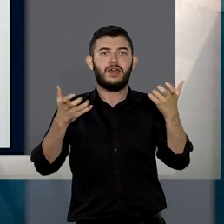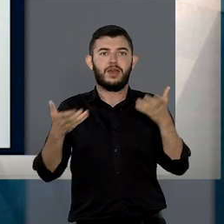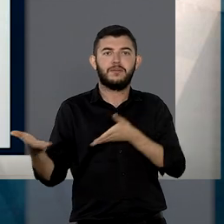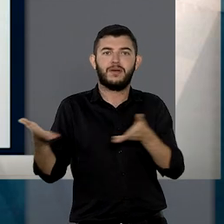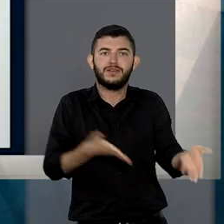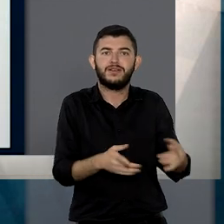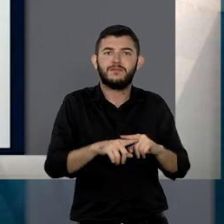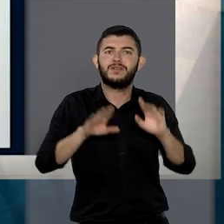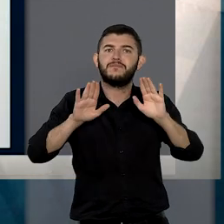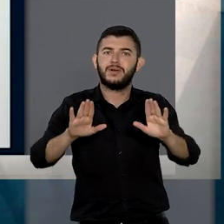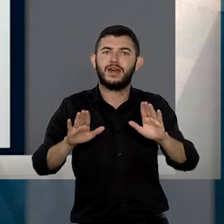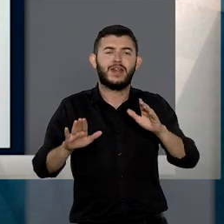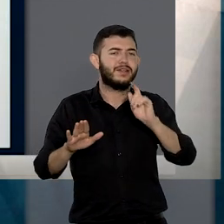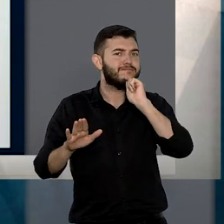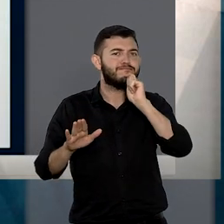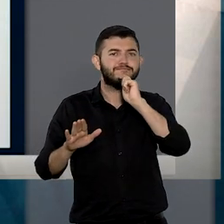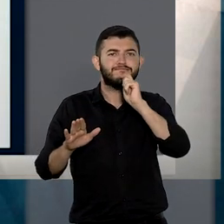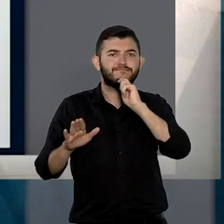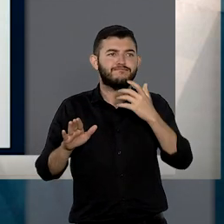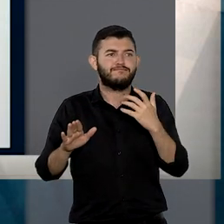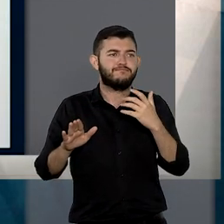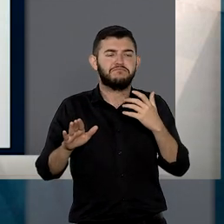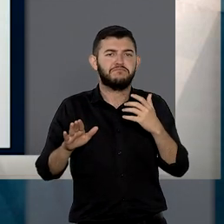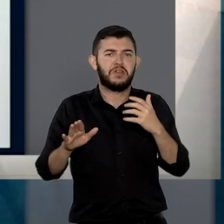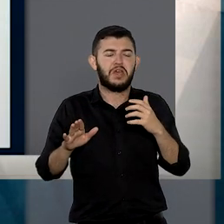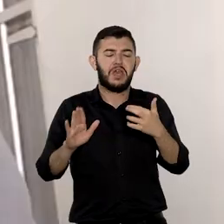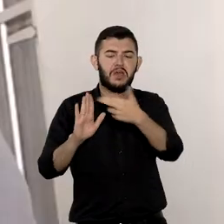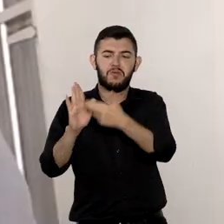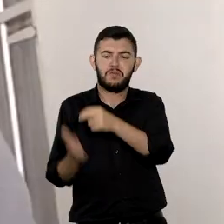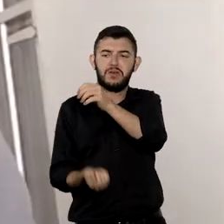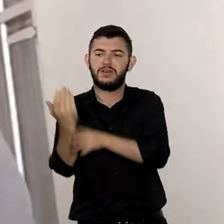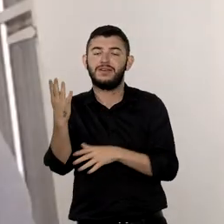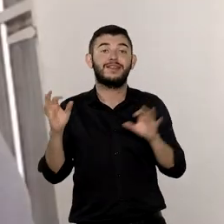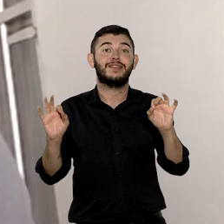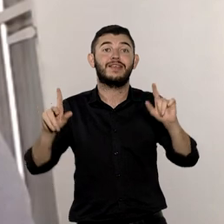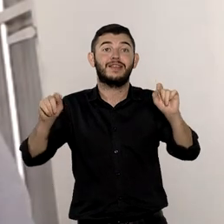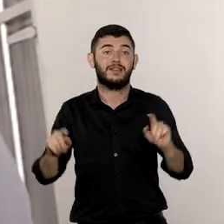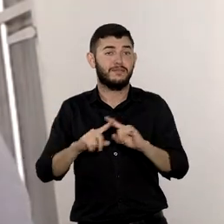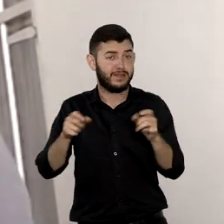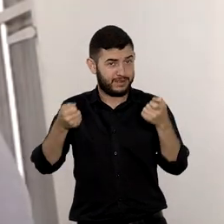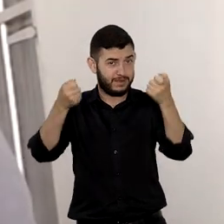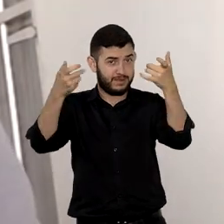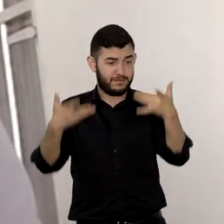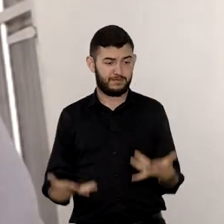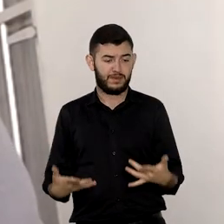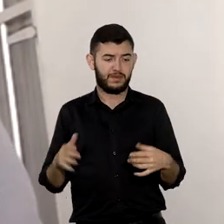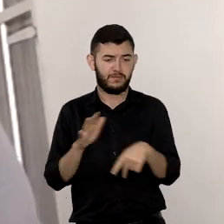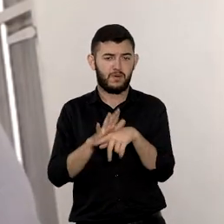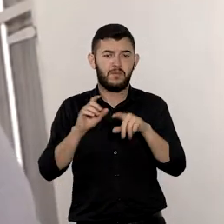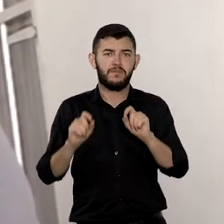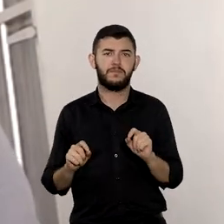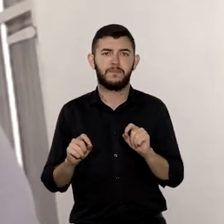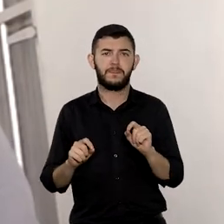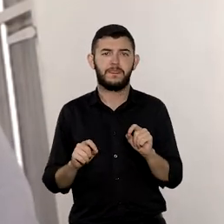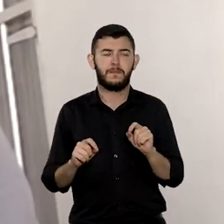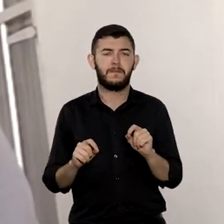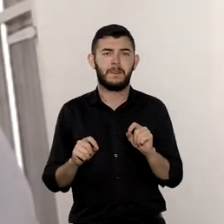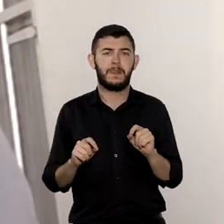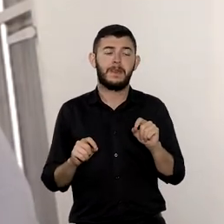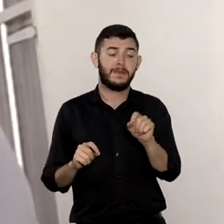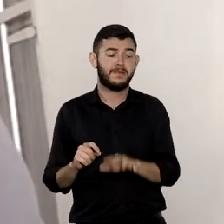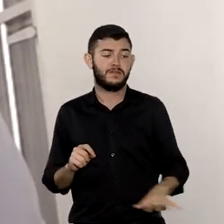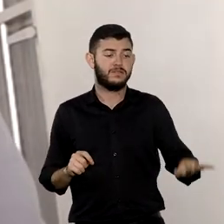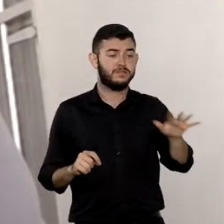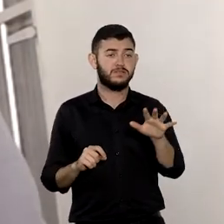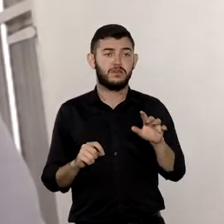pessoas, mas ainda não há regulamentação do setor. O que se diz a respeito desses instrumentos de maneira